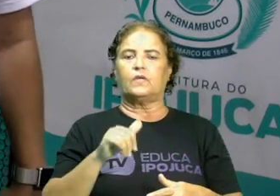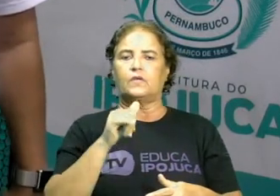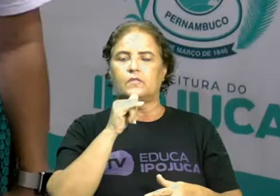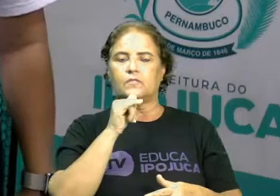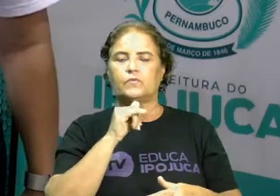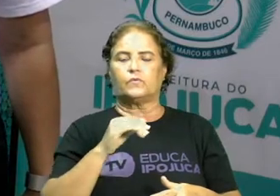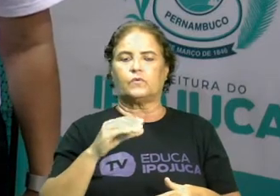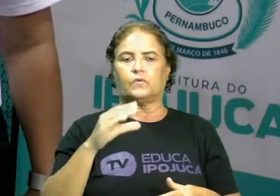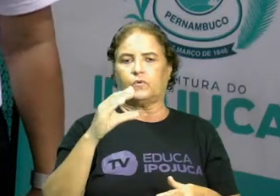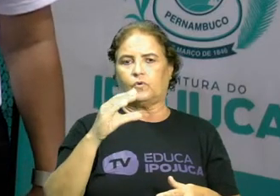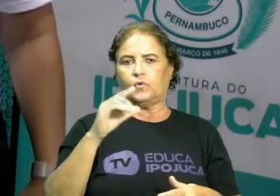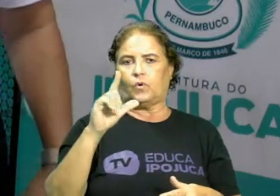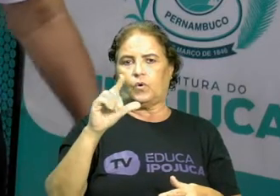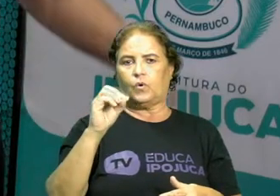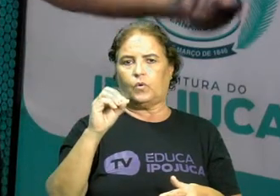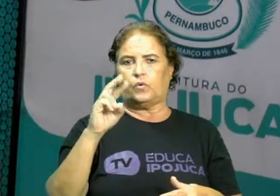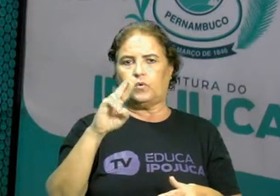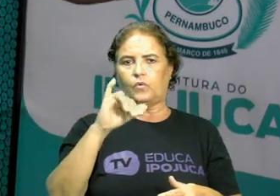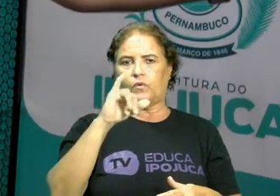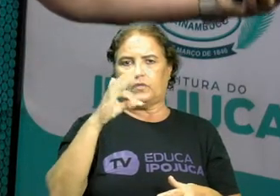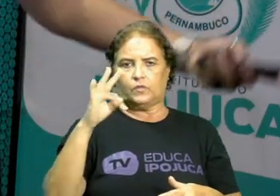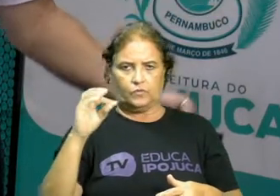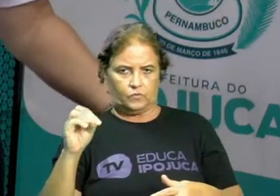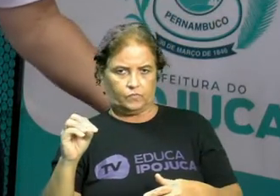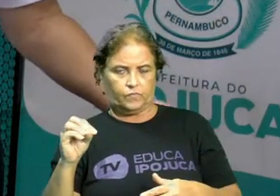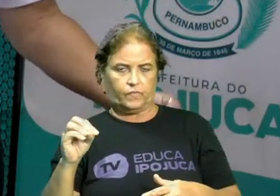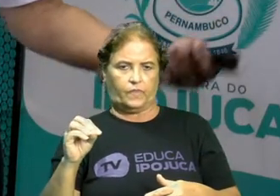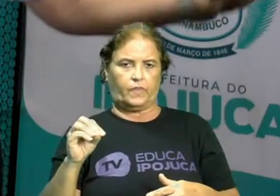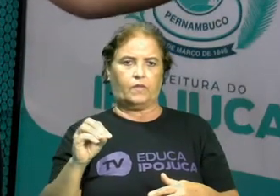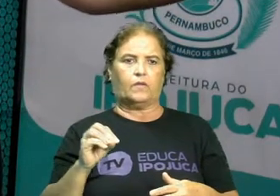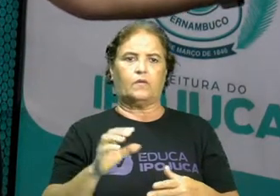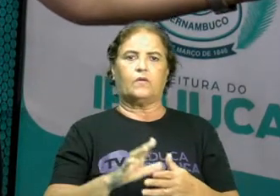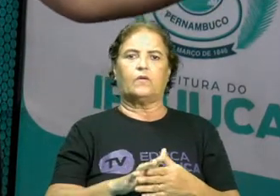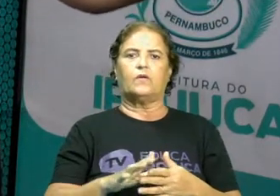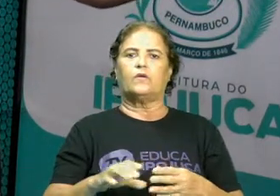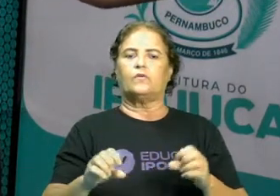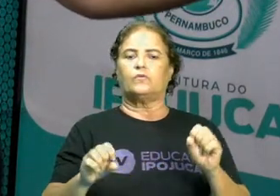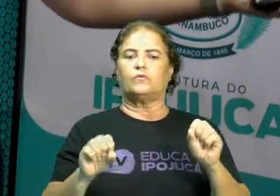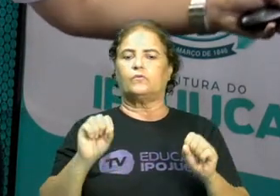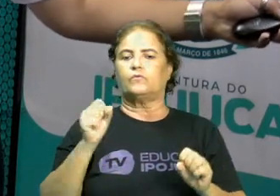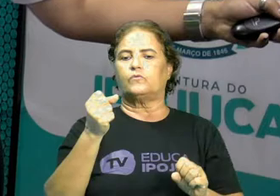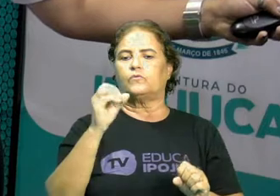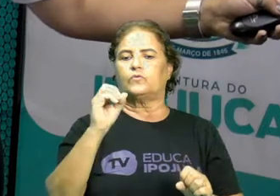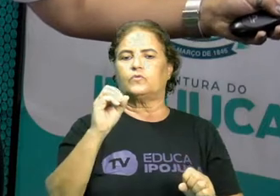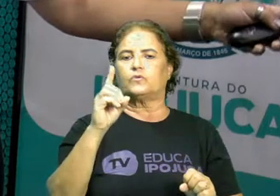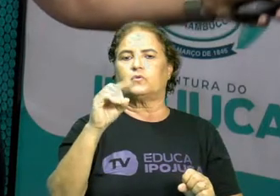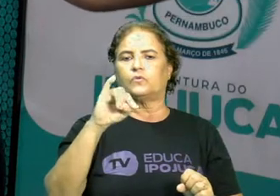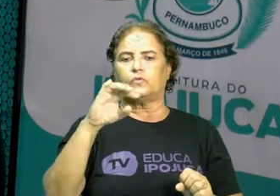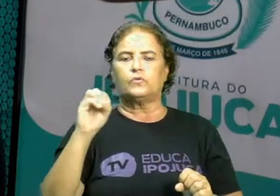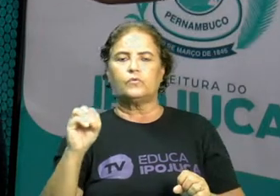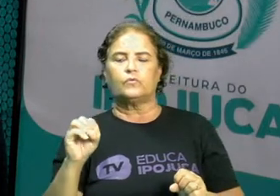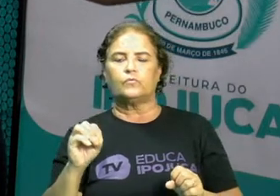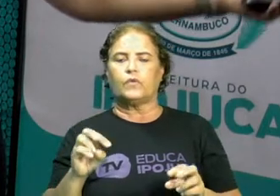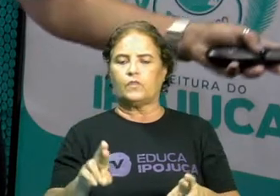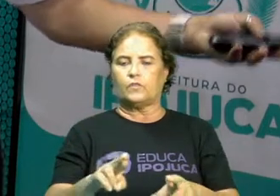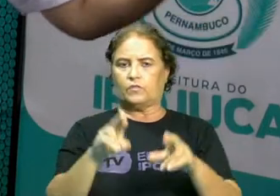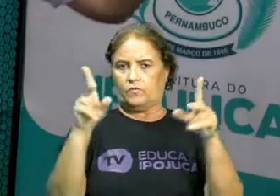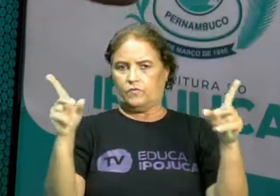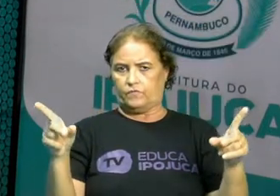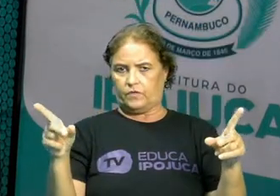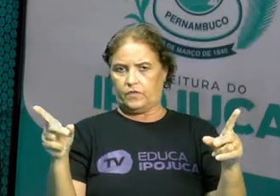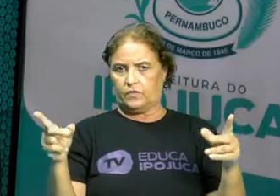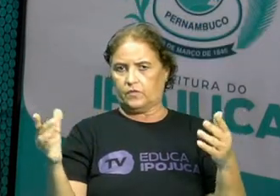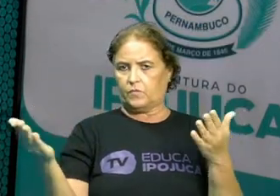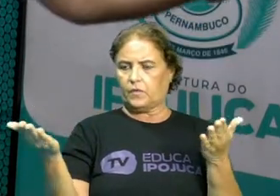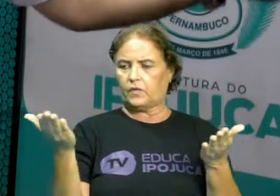formada a partir do cloro. E eu tenho o sódio. Então eu tenho duas substâncias diferentes. E se eu pegar